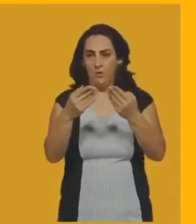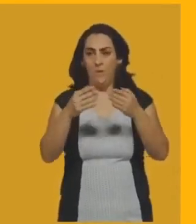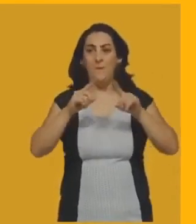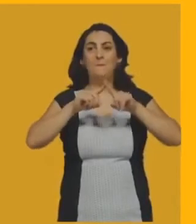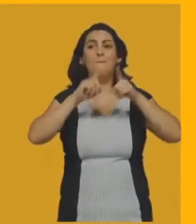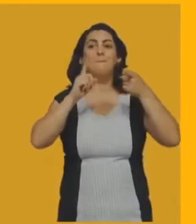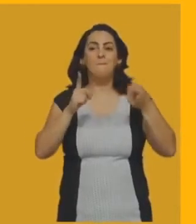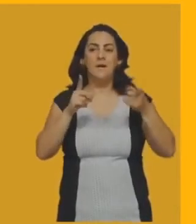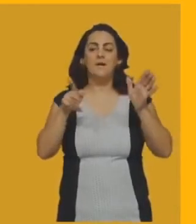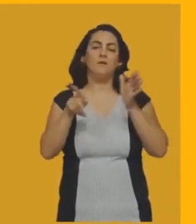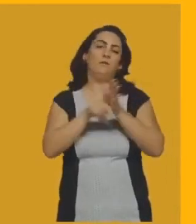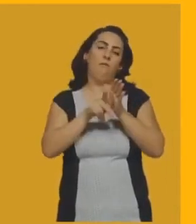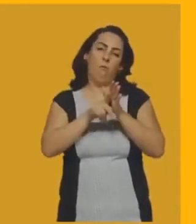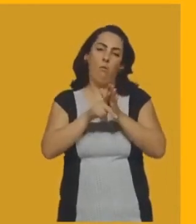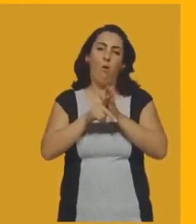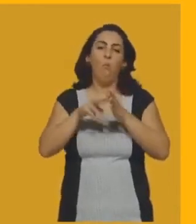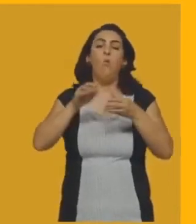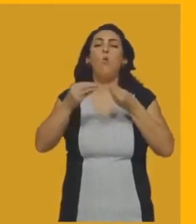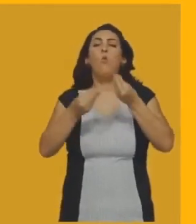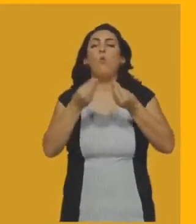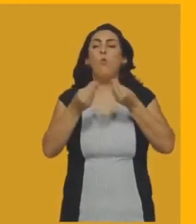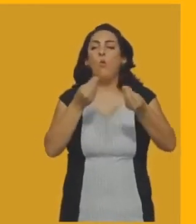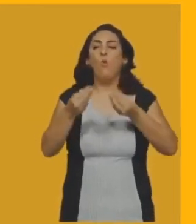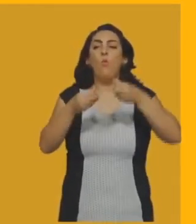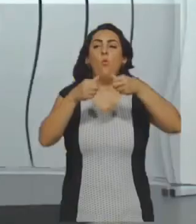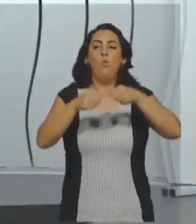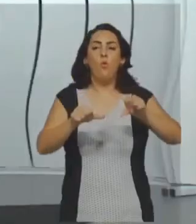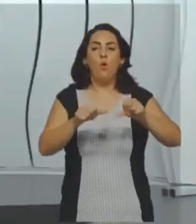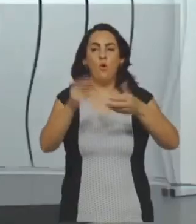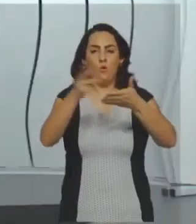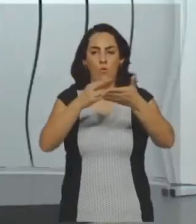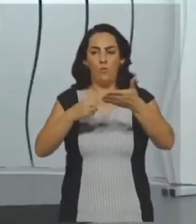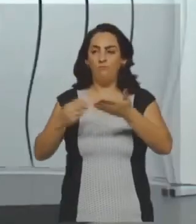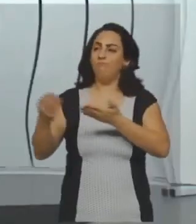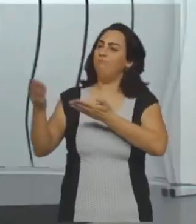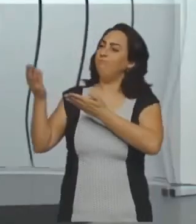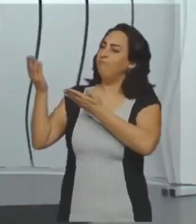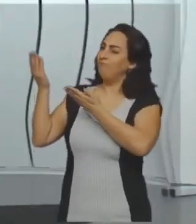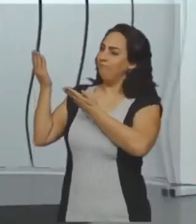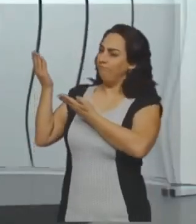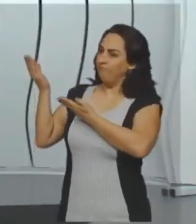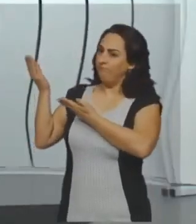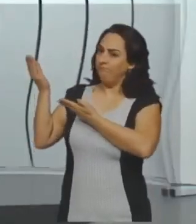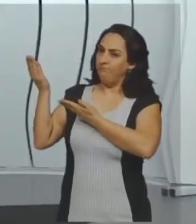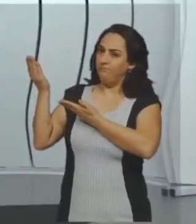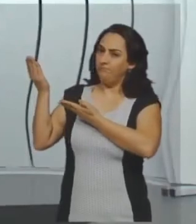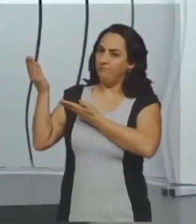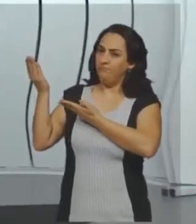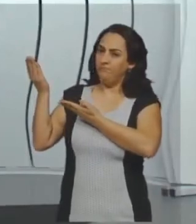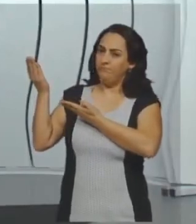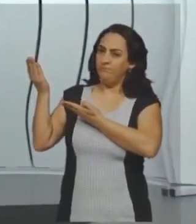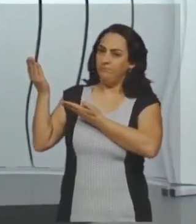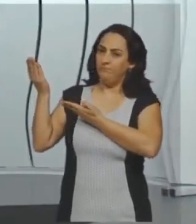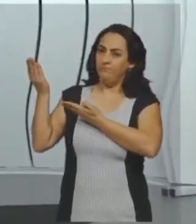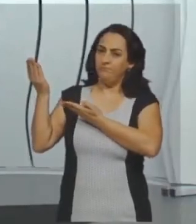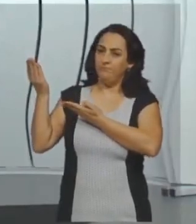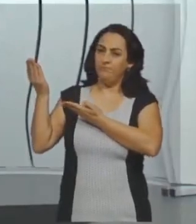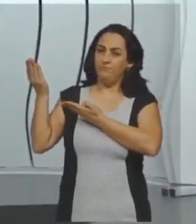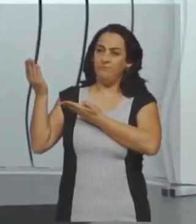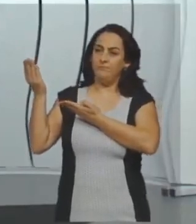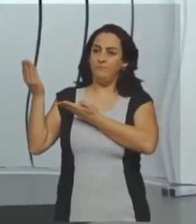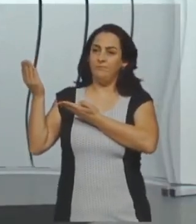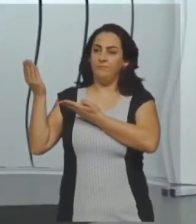tem a mesma medida. Bom, aqui eu tenho este ângulo, né? Que a gente já viu que são